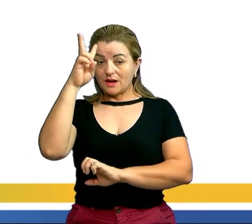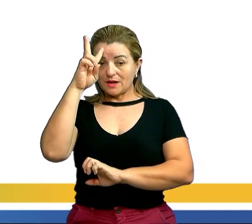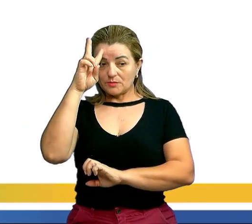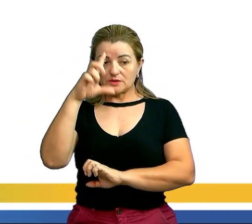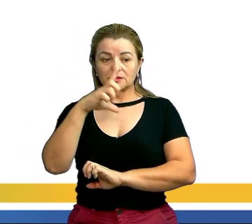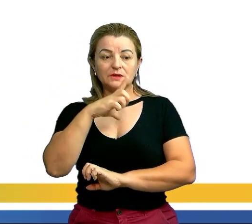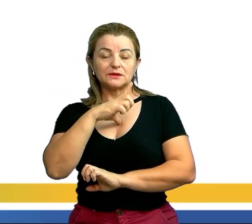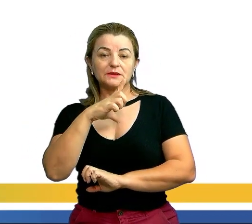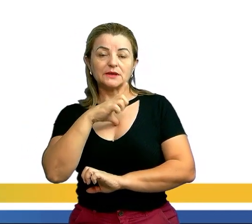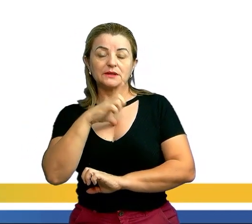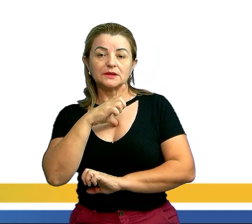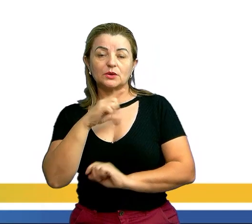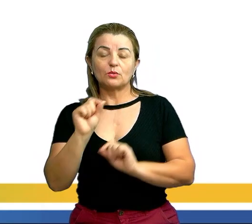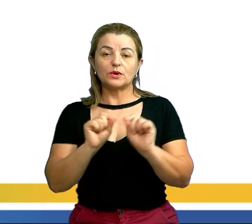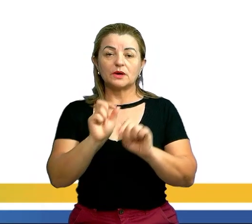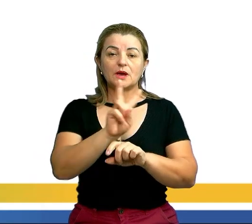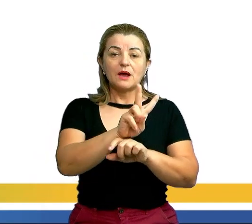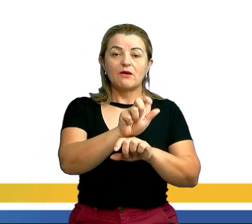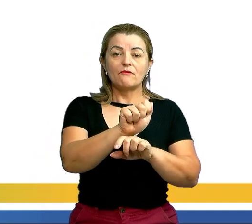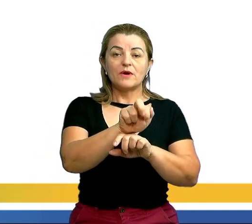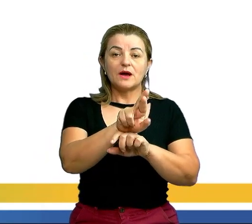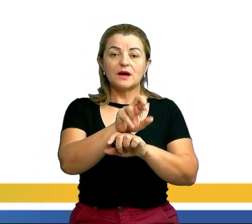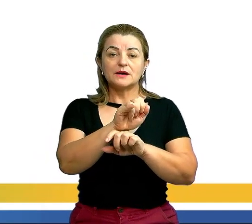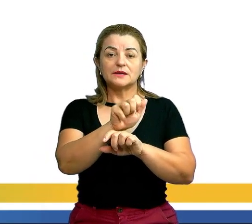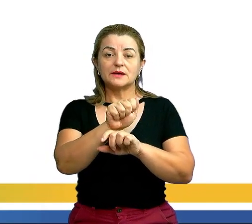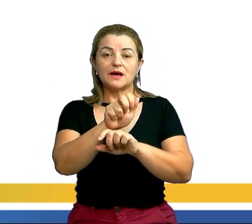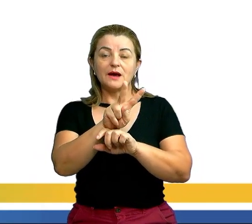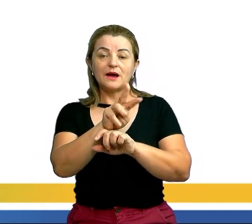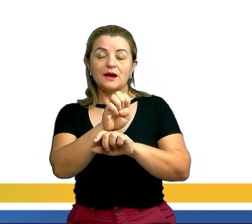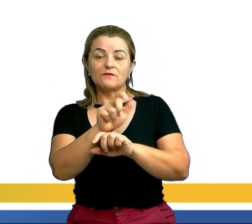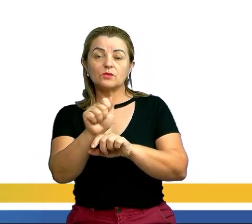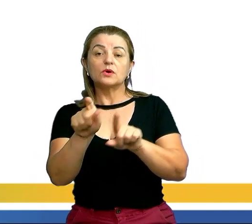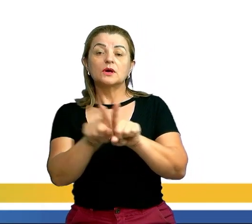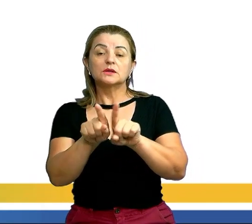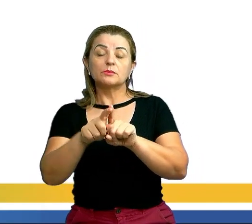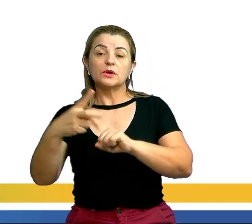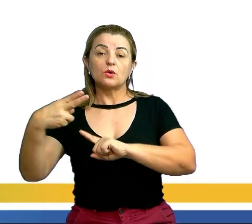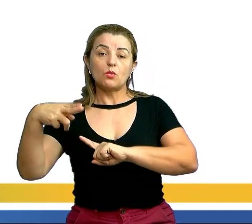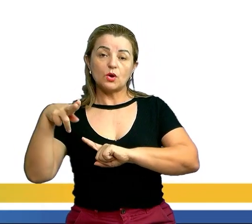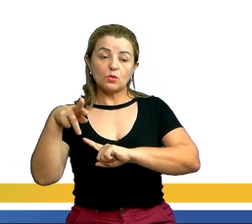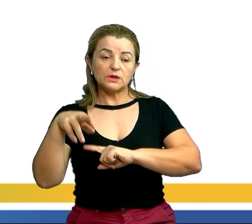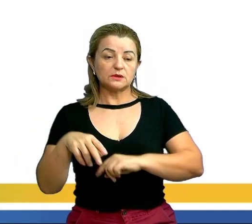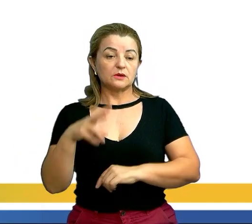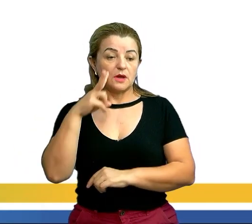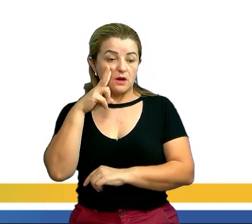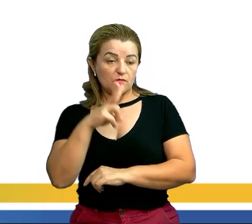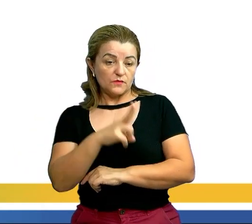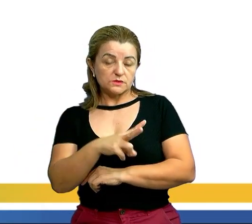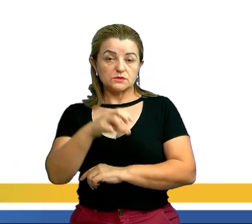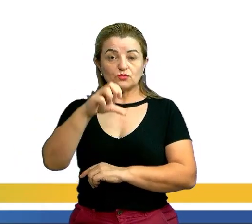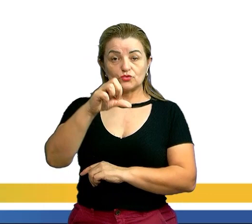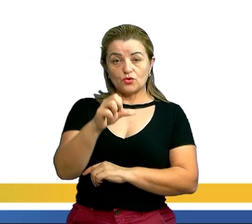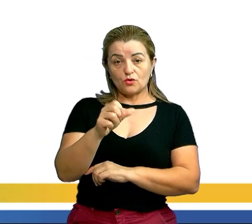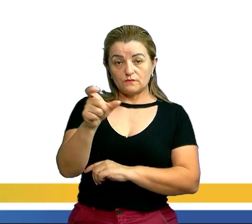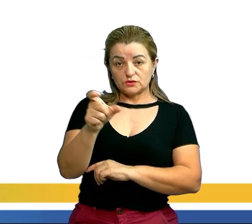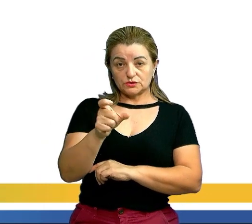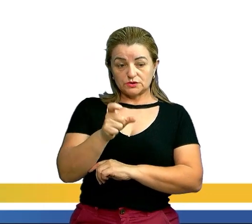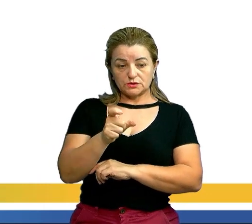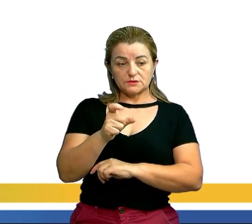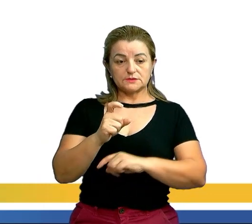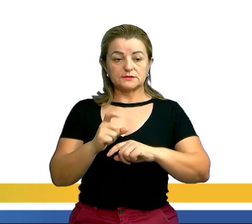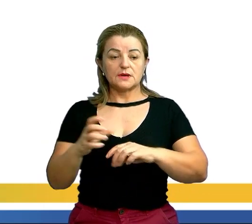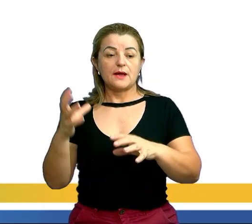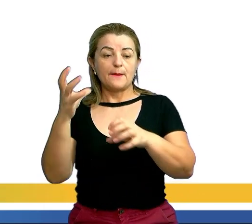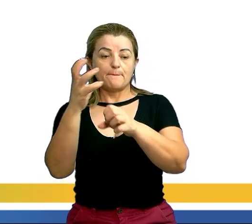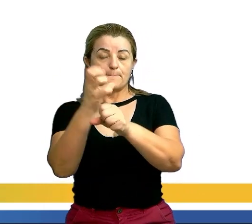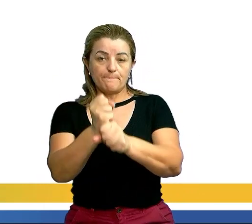variável e a igualdade. 9X mais 3Y igual a 2, 5 igual a 20A mais B